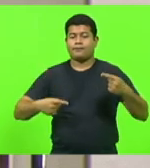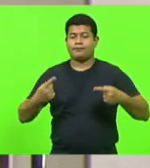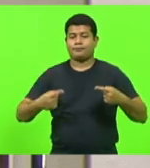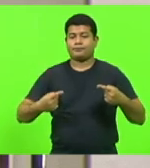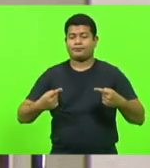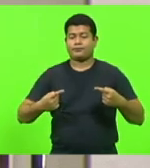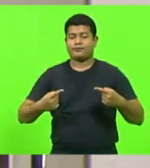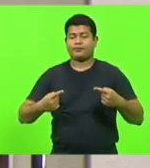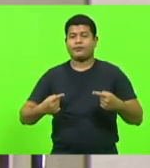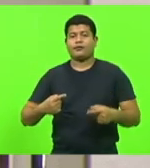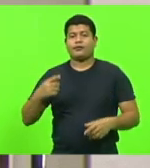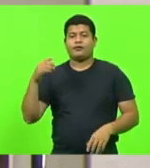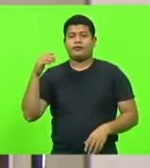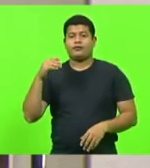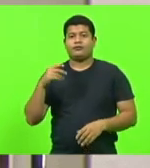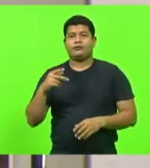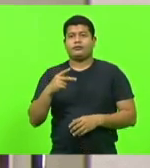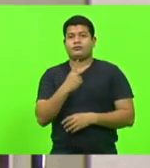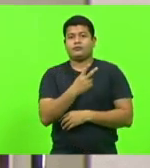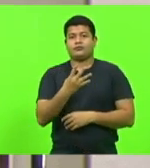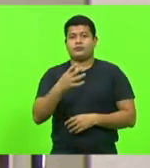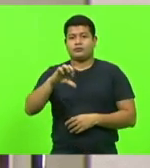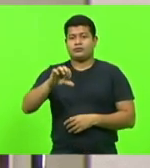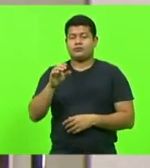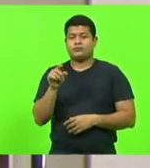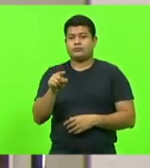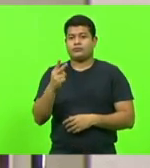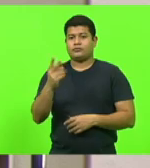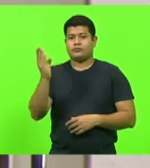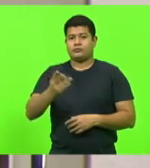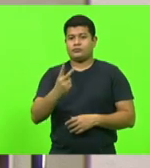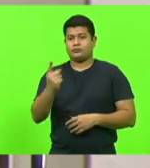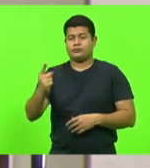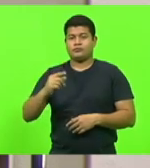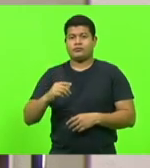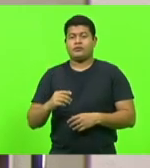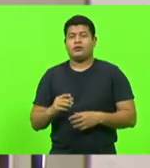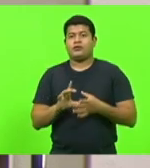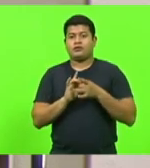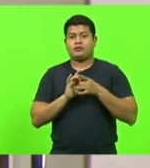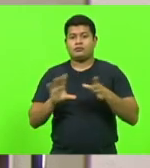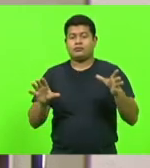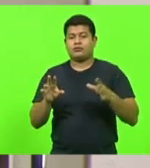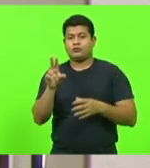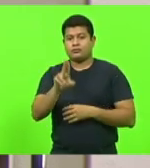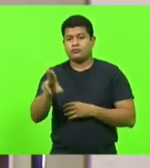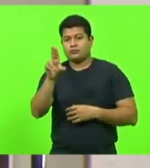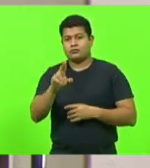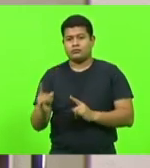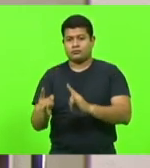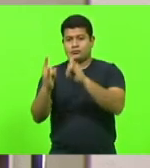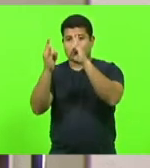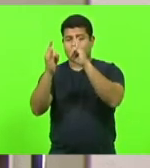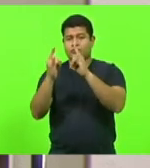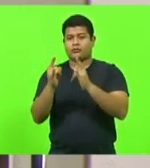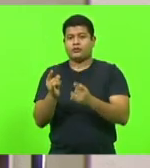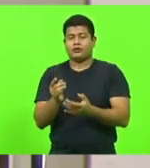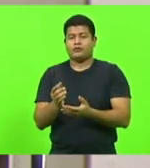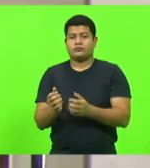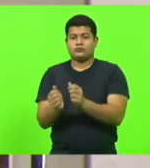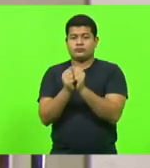de lei 249.2, de 2021, autor, governo do Estado. Autoriza a sessão de uso compartilhado de imóvel no município de